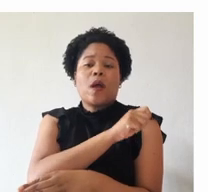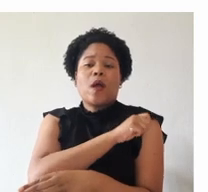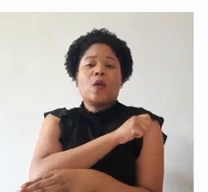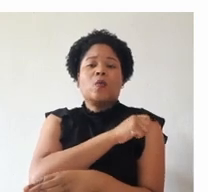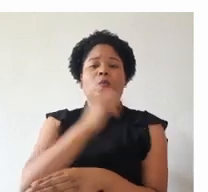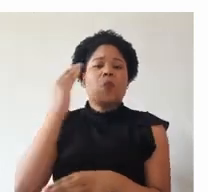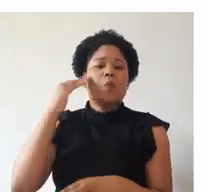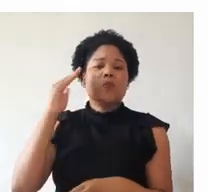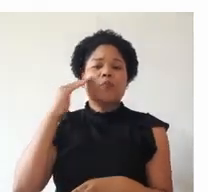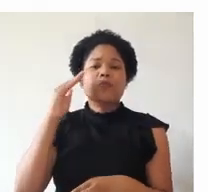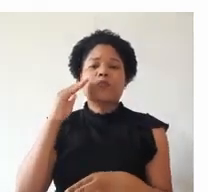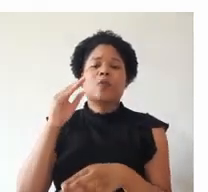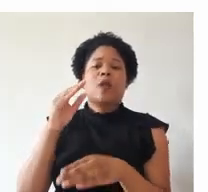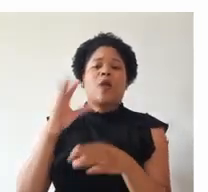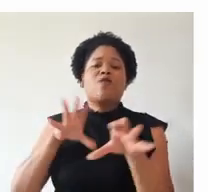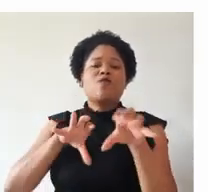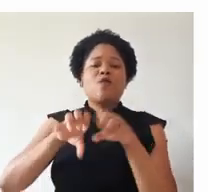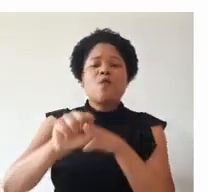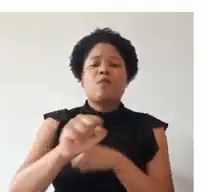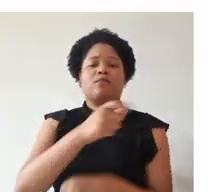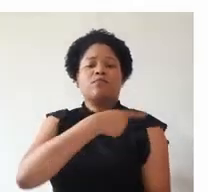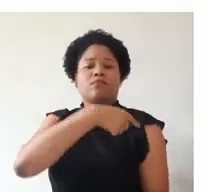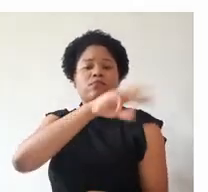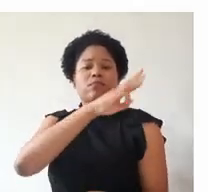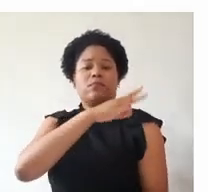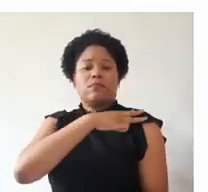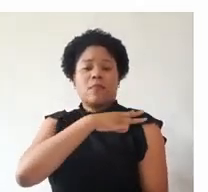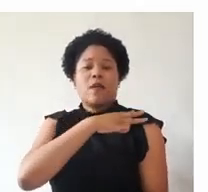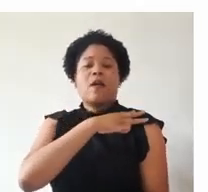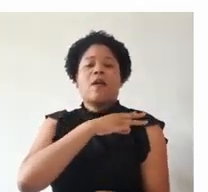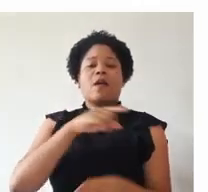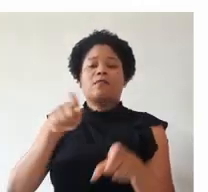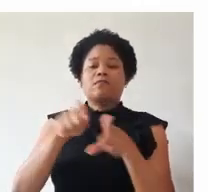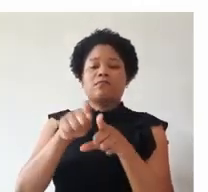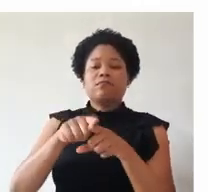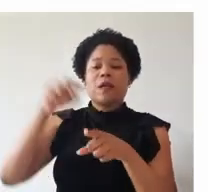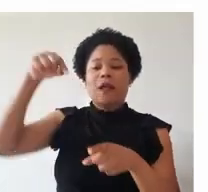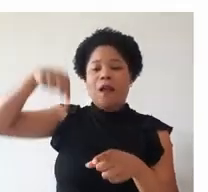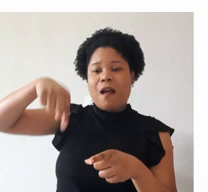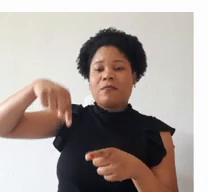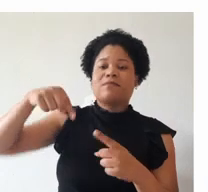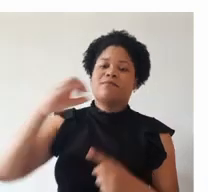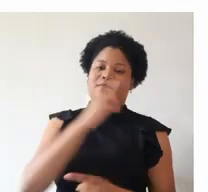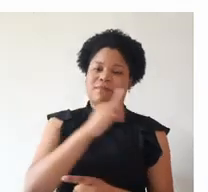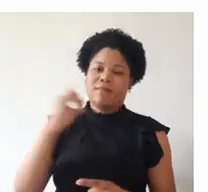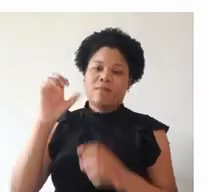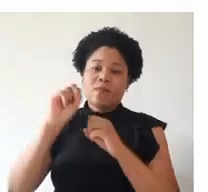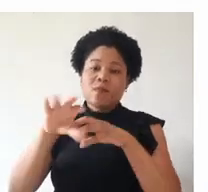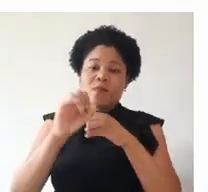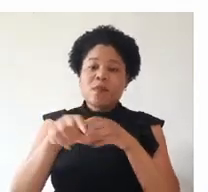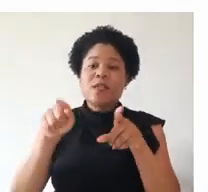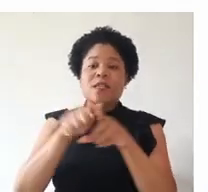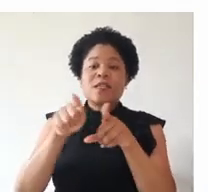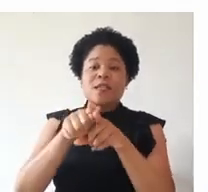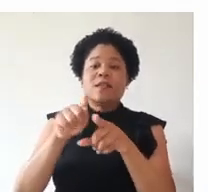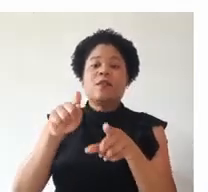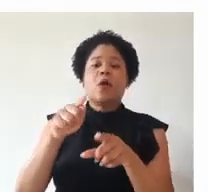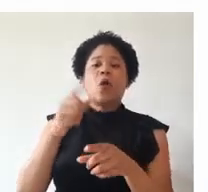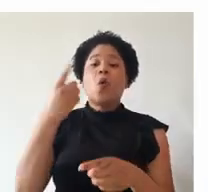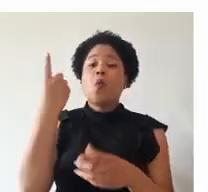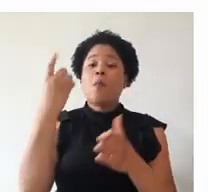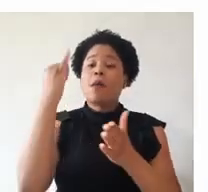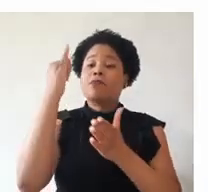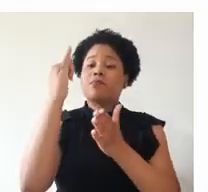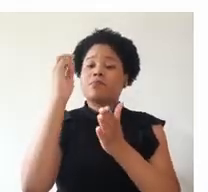habilitação profissional técnica de nível médio nesta instituição de ensino, contando com matrícula